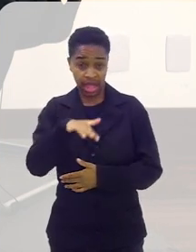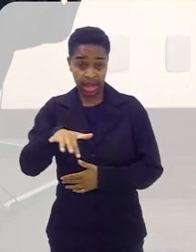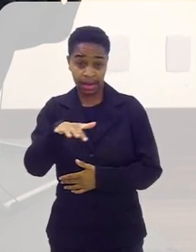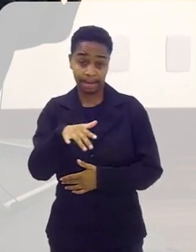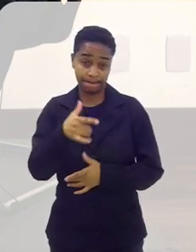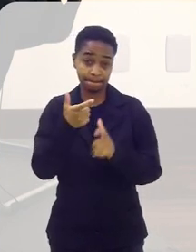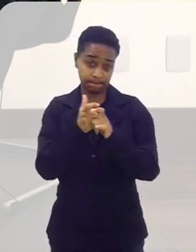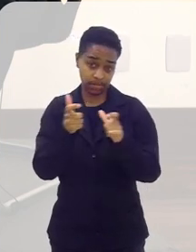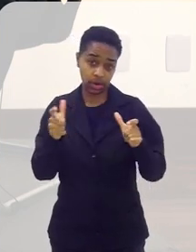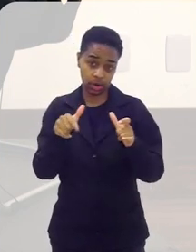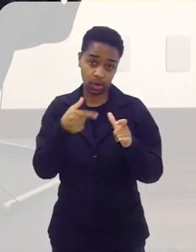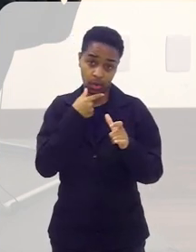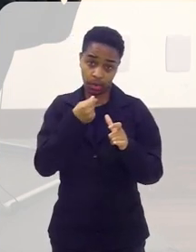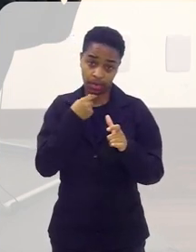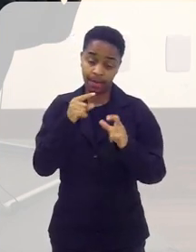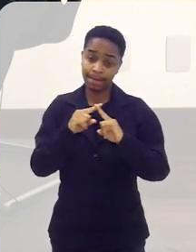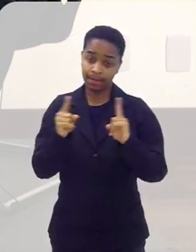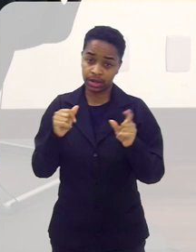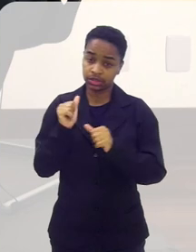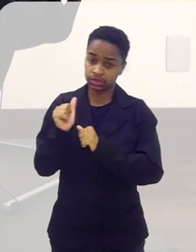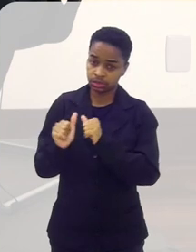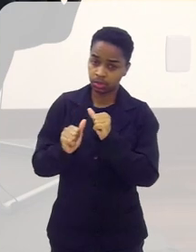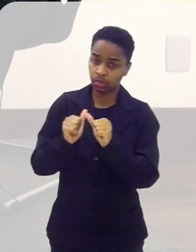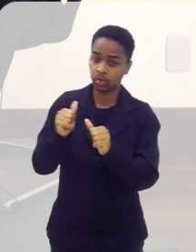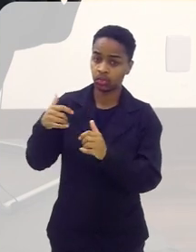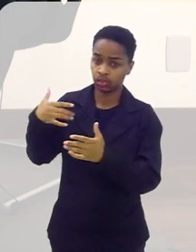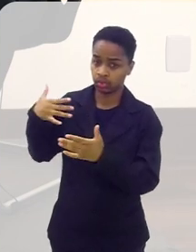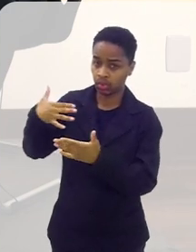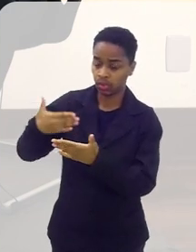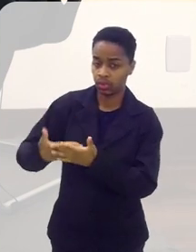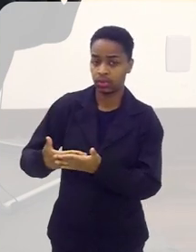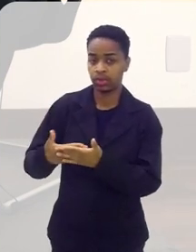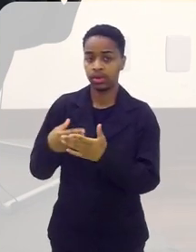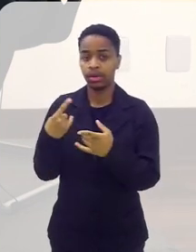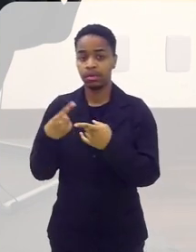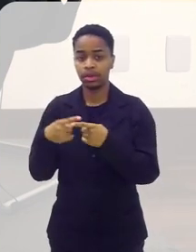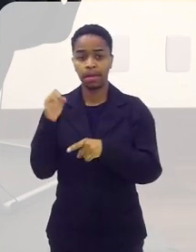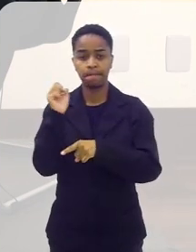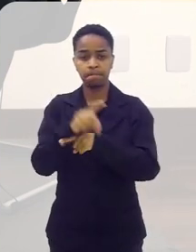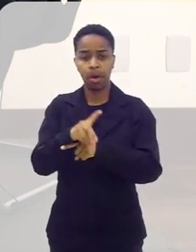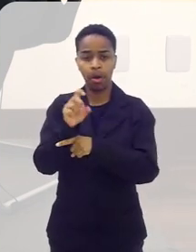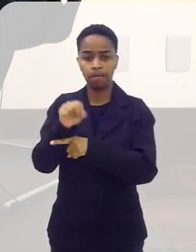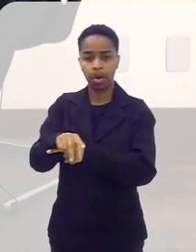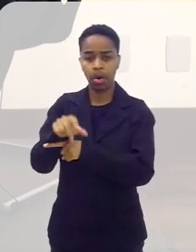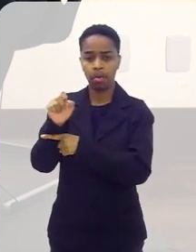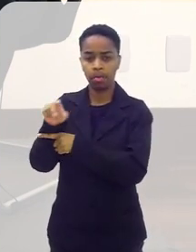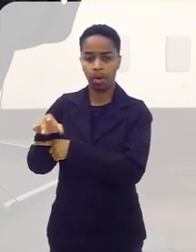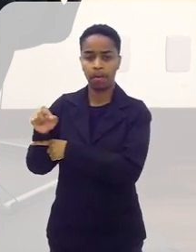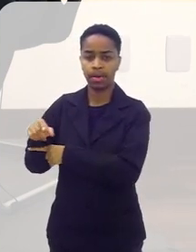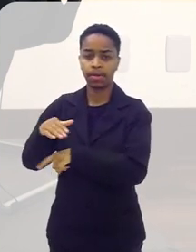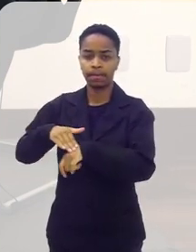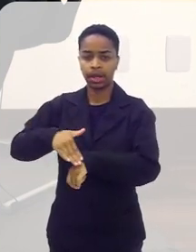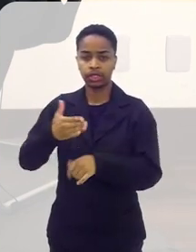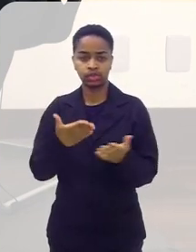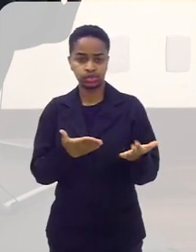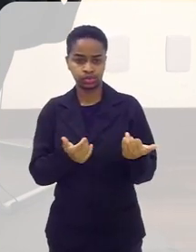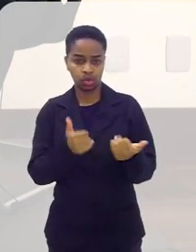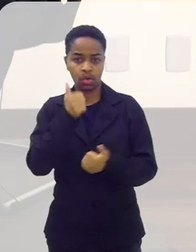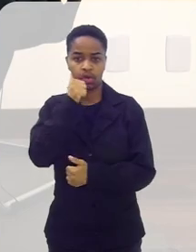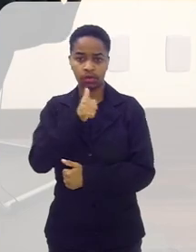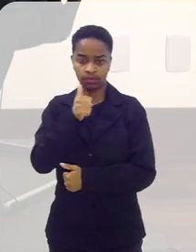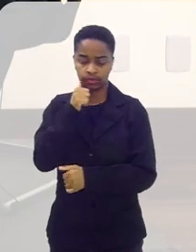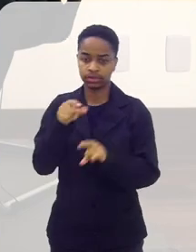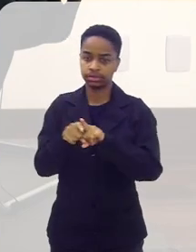predominantemente masculina, mas isso tem sido revertido com cada vez mais jovens,